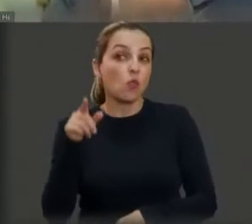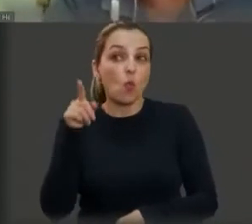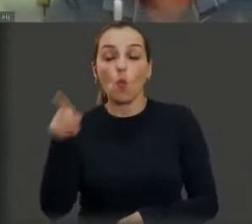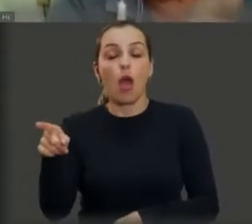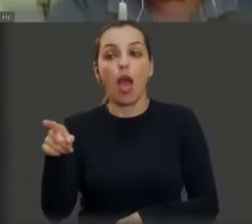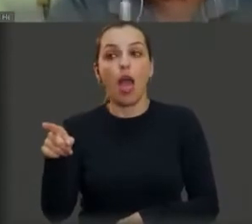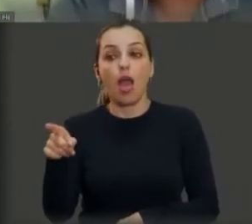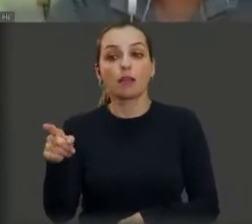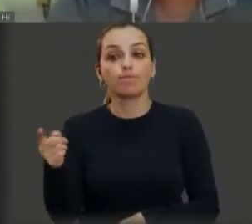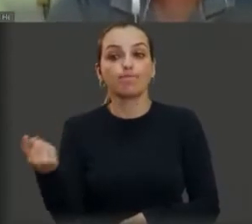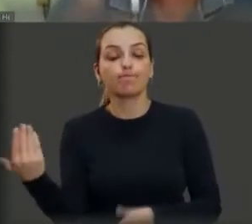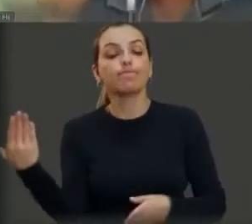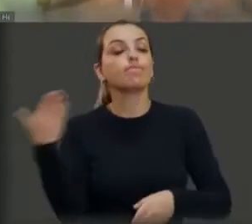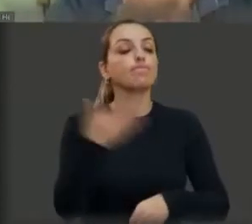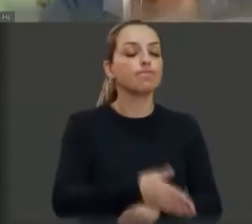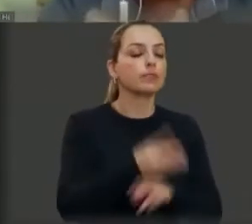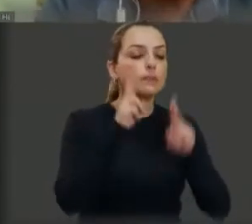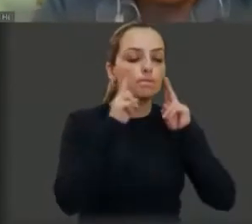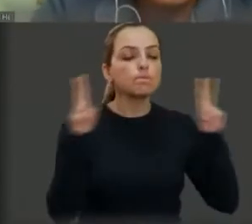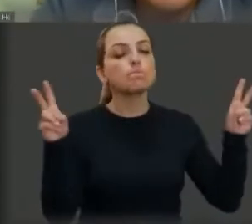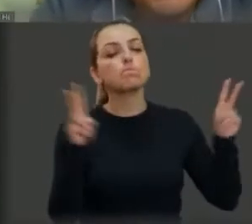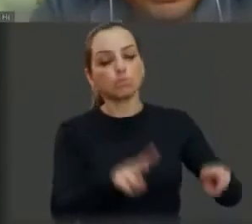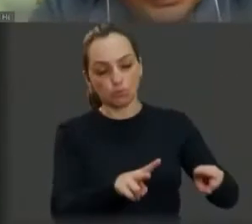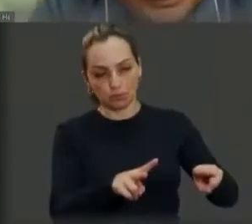governo estar indo lá e fazer